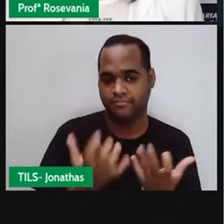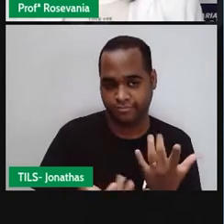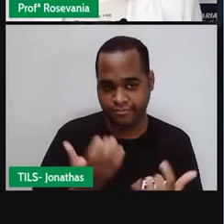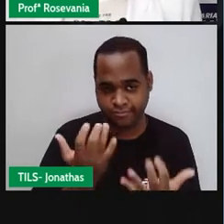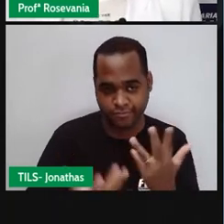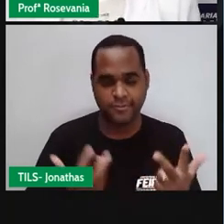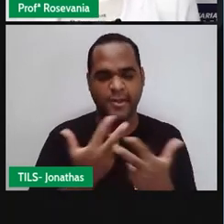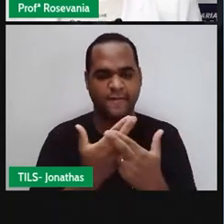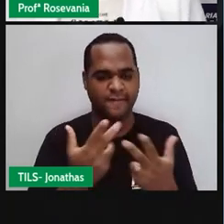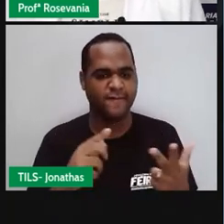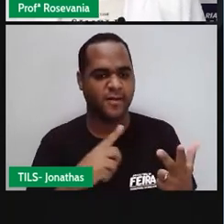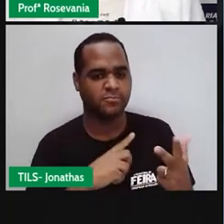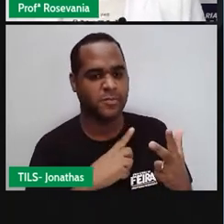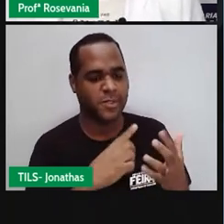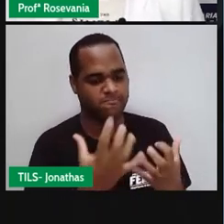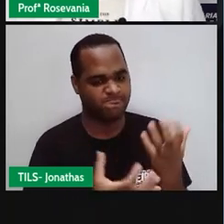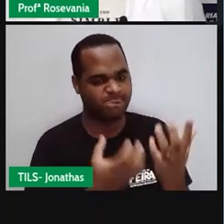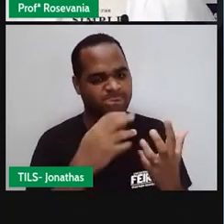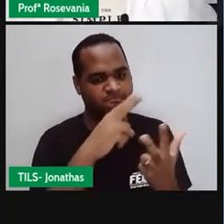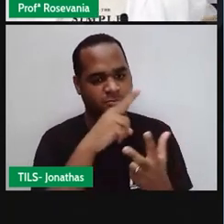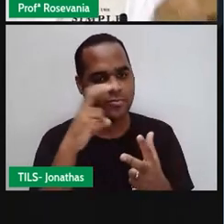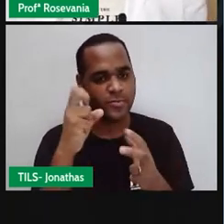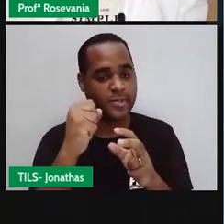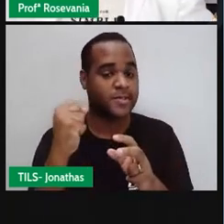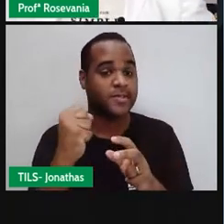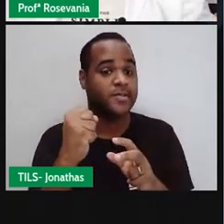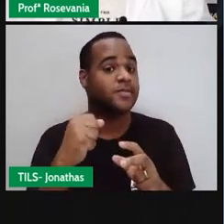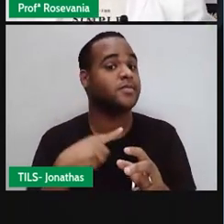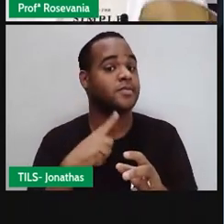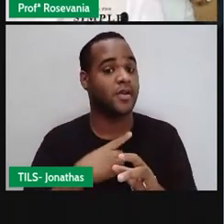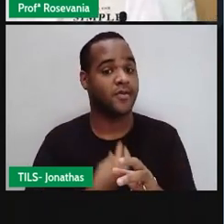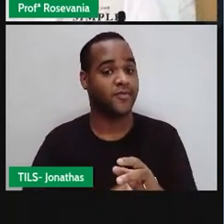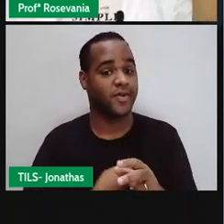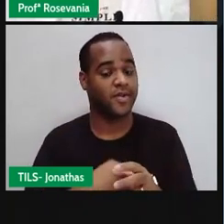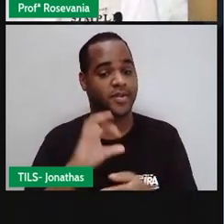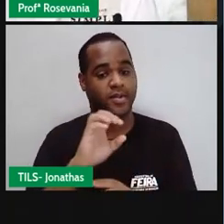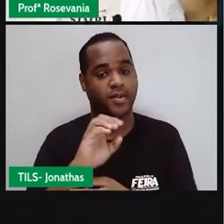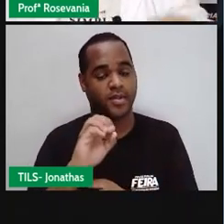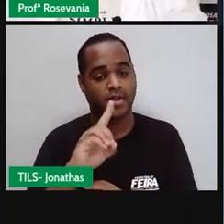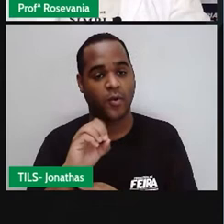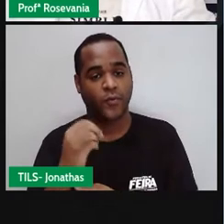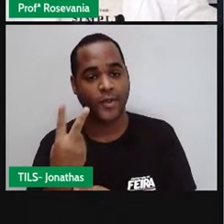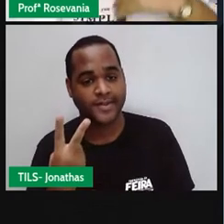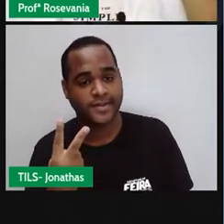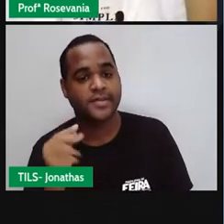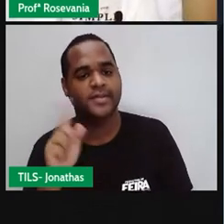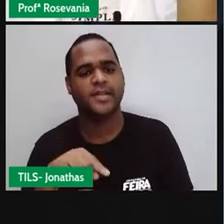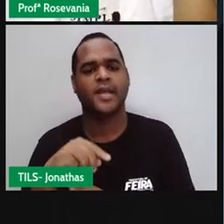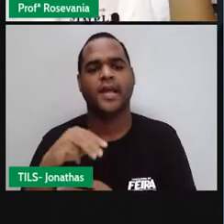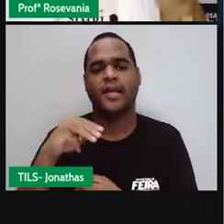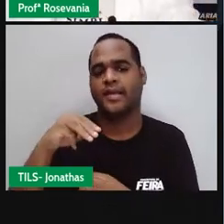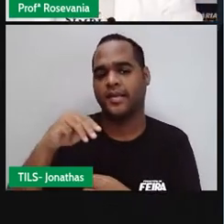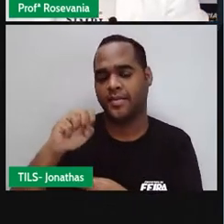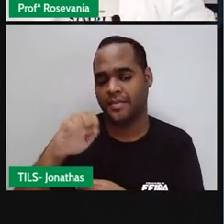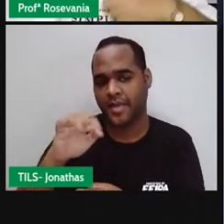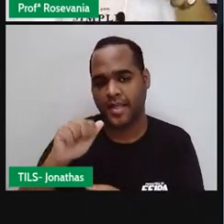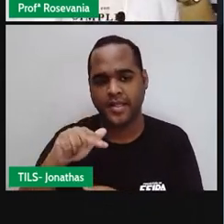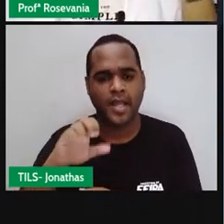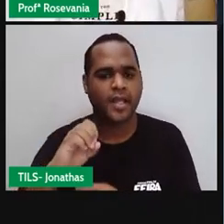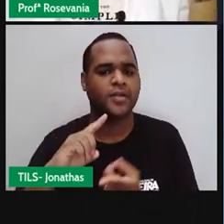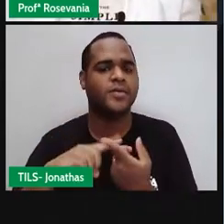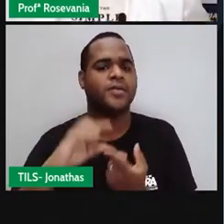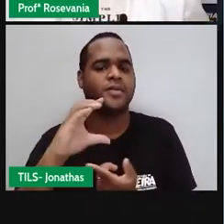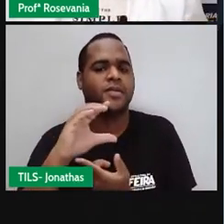liberar também mais dióxido de carbono aí. E aí, eu tô liberando dióxido de carbono, eu tô liberando o metano, eu tô liberando o CFC.